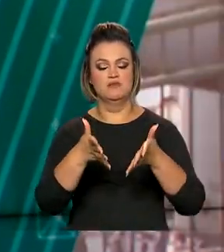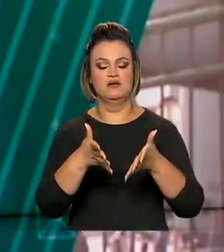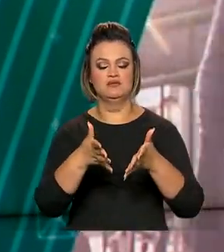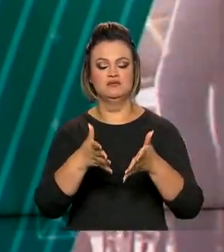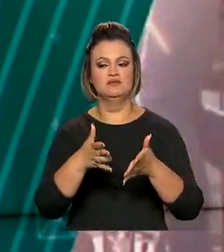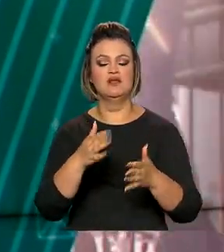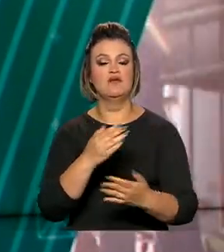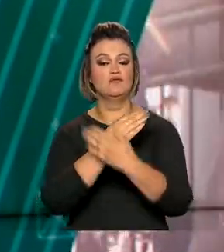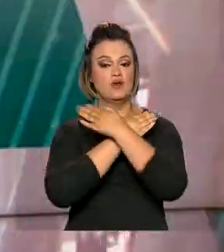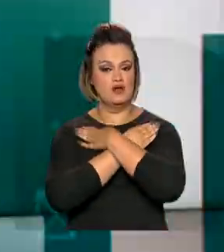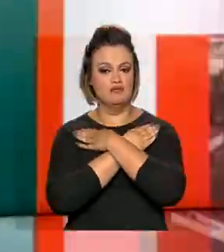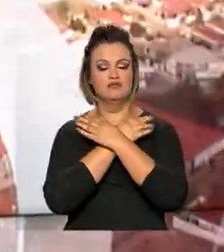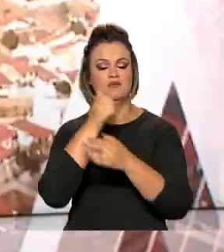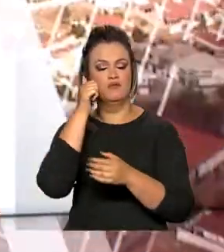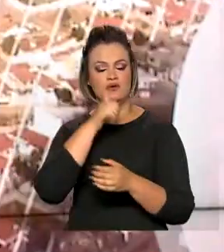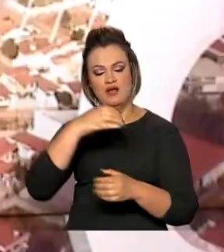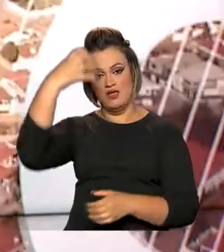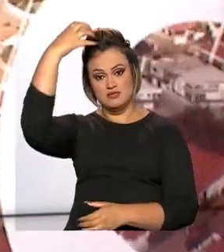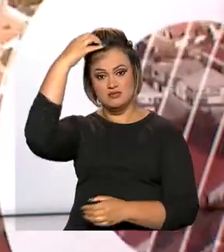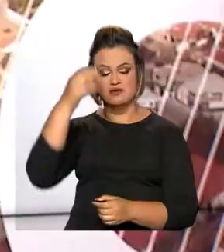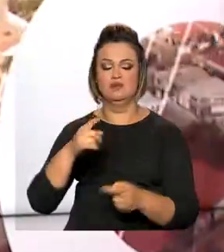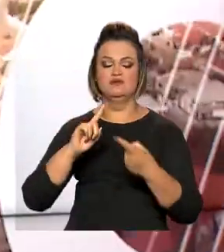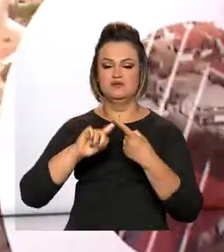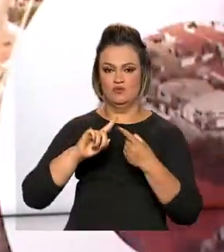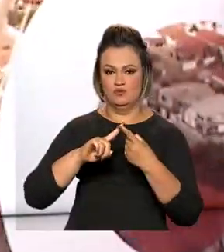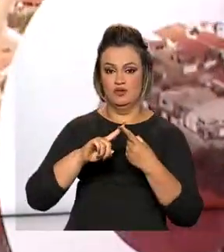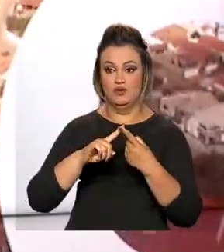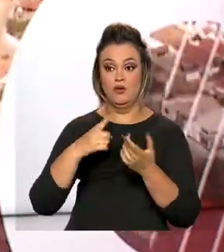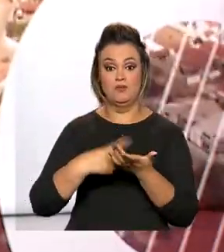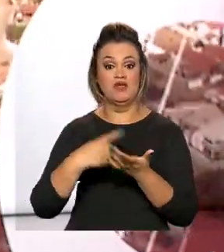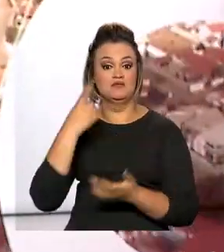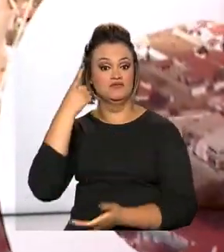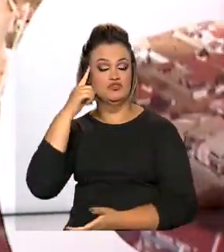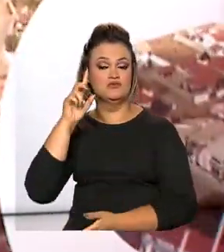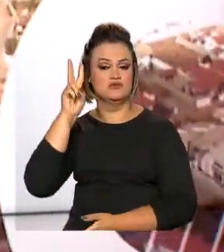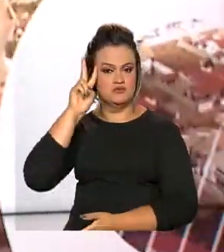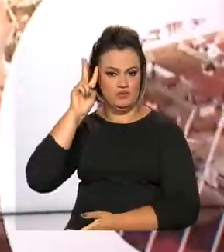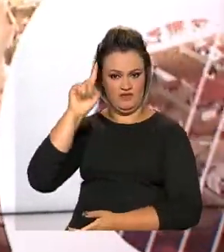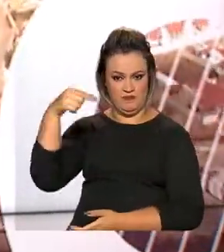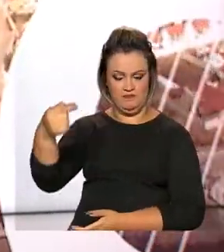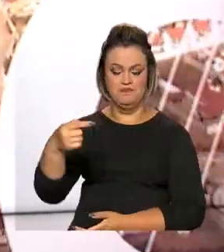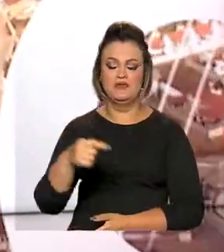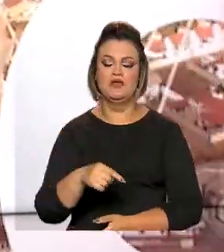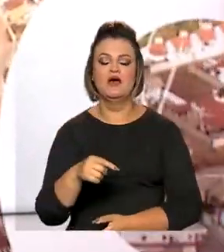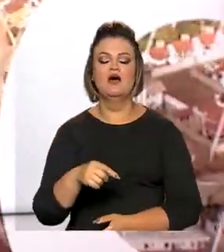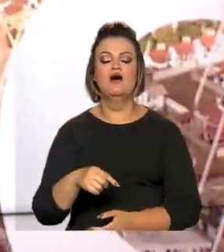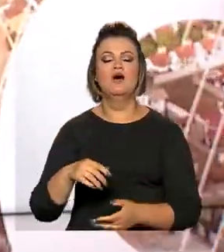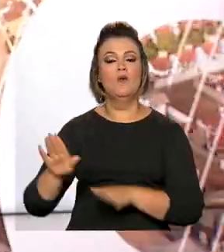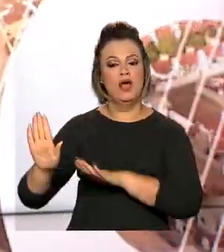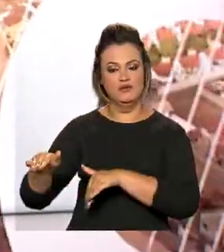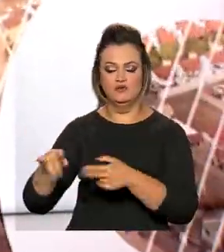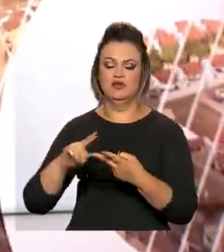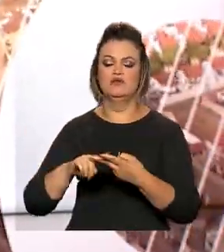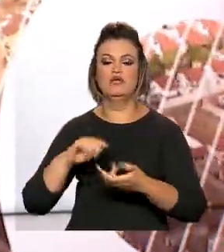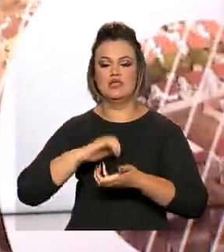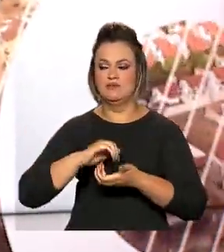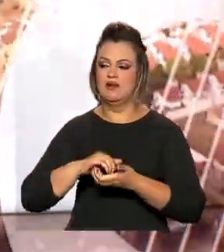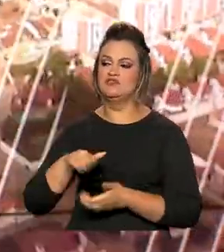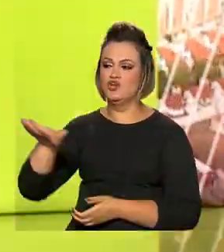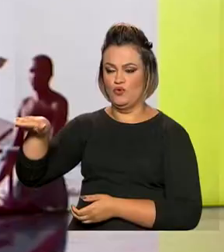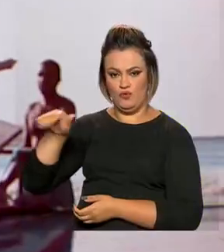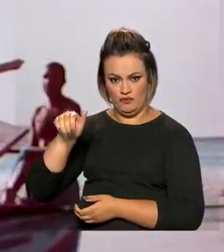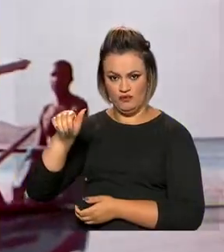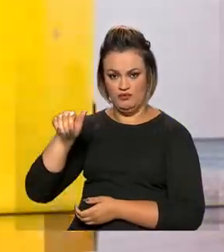Rainha Elizabeth II, marcado para a próxima segunda-feira. O presidente Bolsonaro aceitou o convite do Reino Unido e o Itamaraty